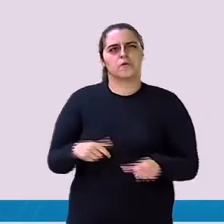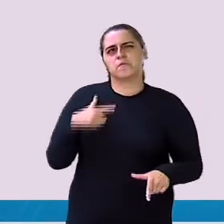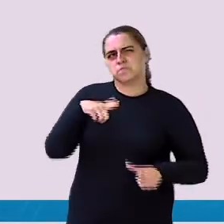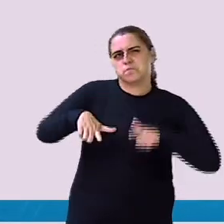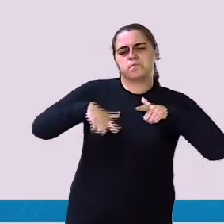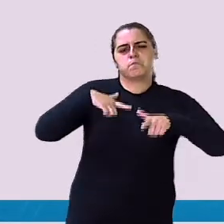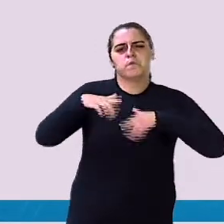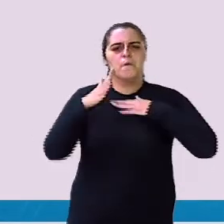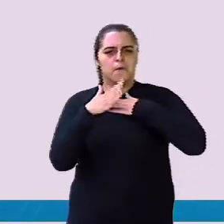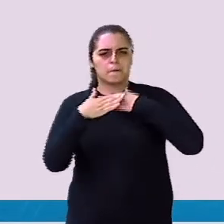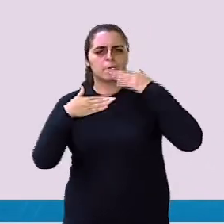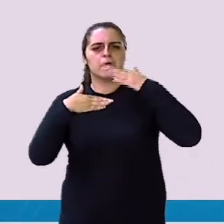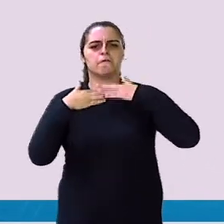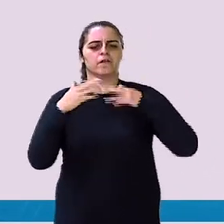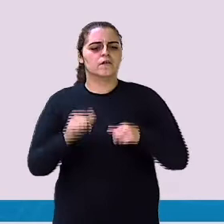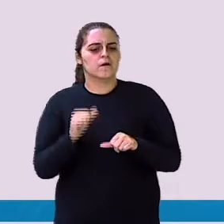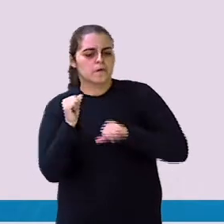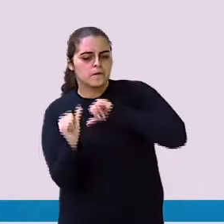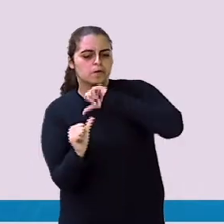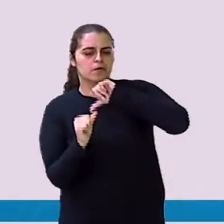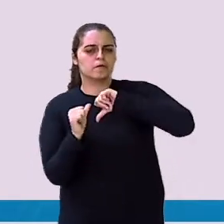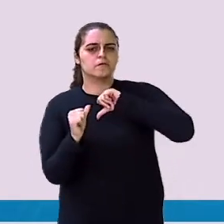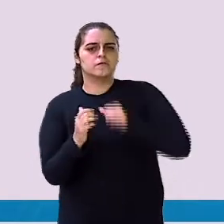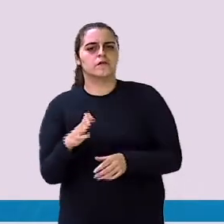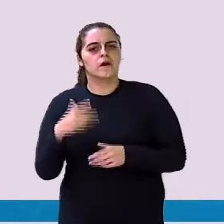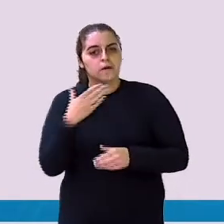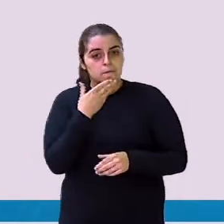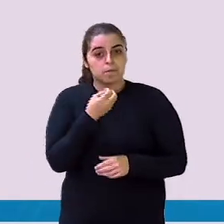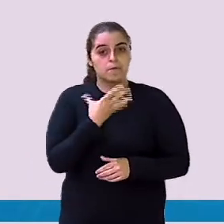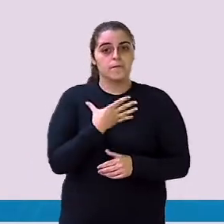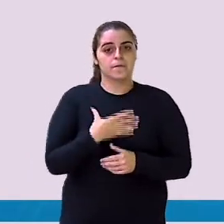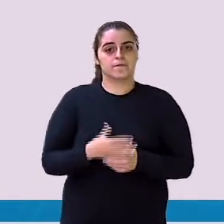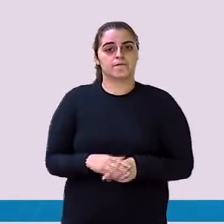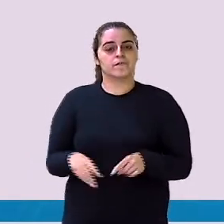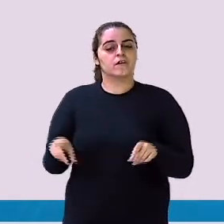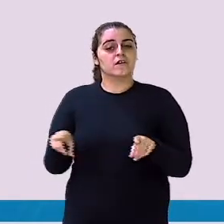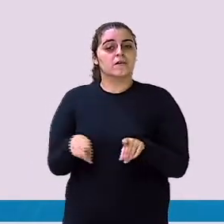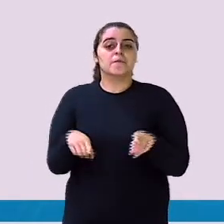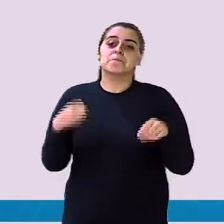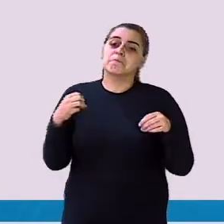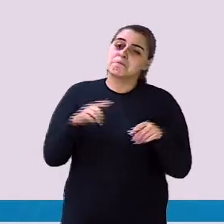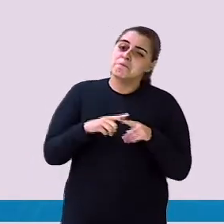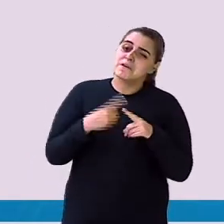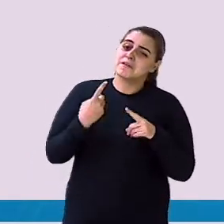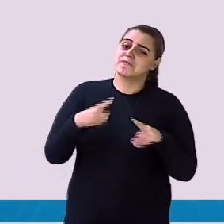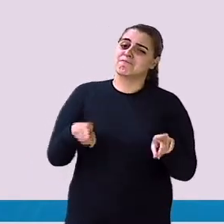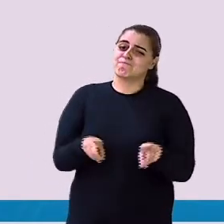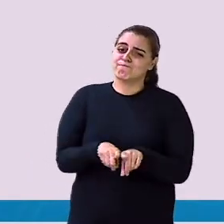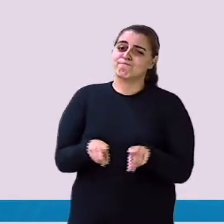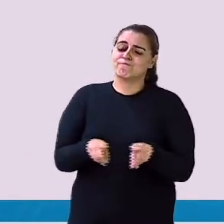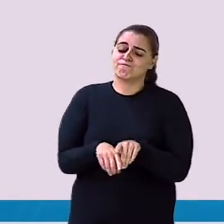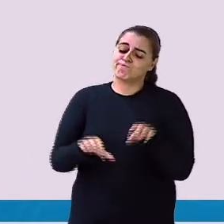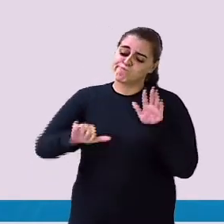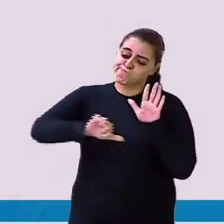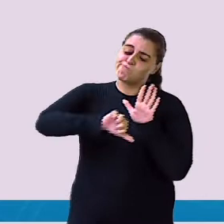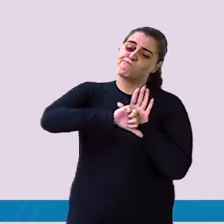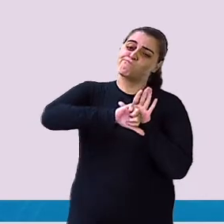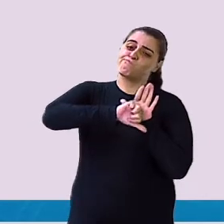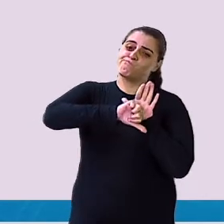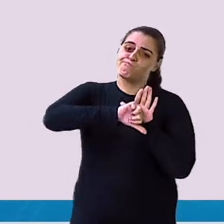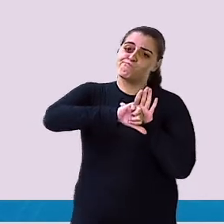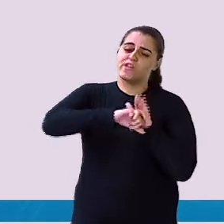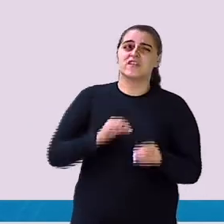lugar ampliou O papai vai ter a chance De conseguir trabalhar E tem também os negativos Que às vezes não é muito